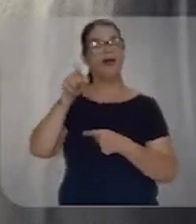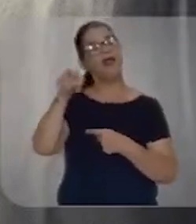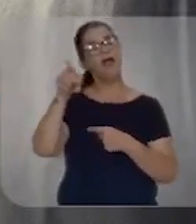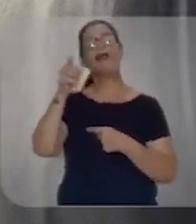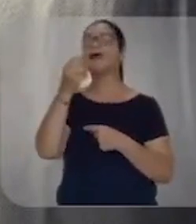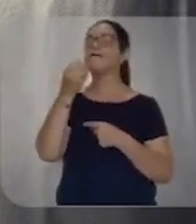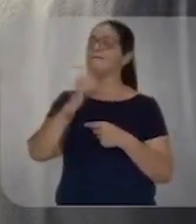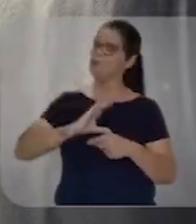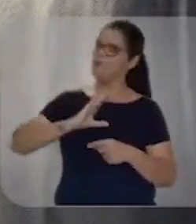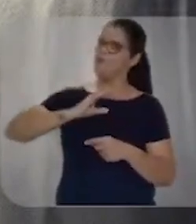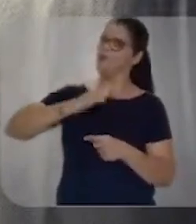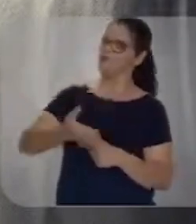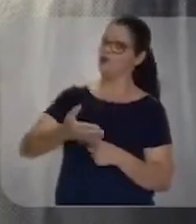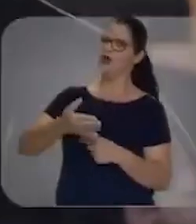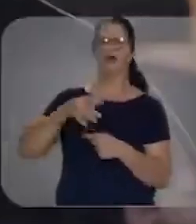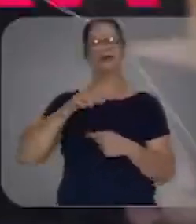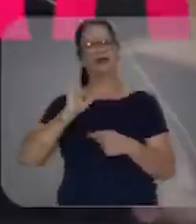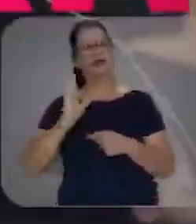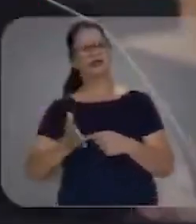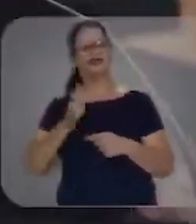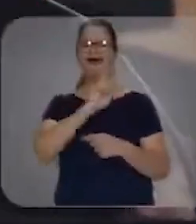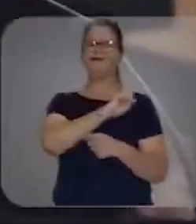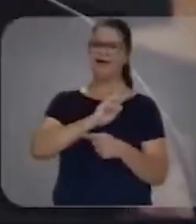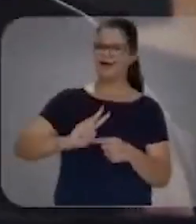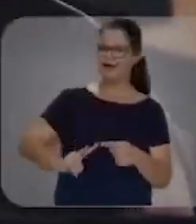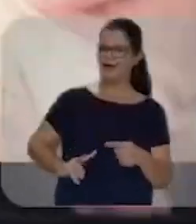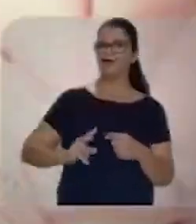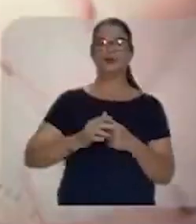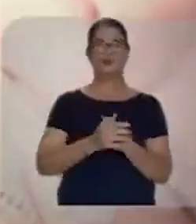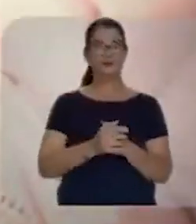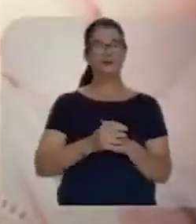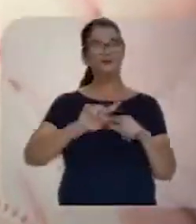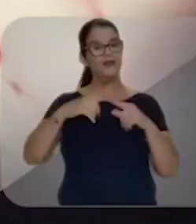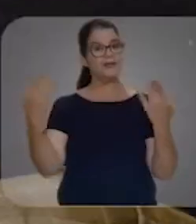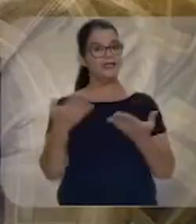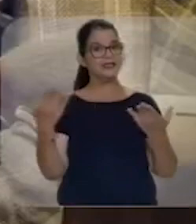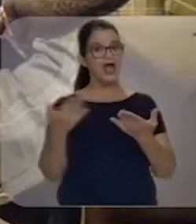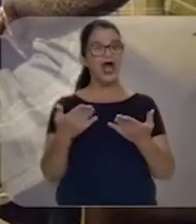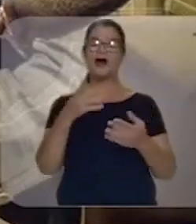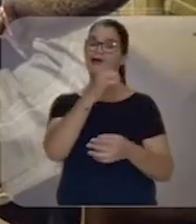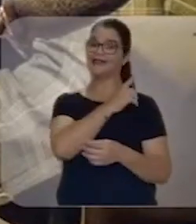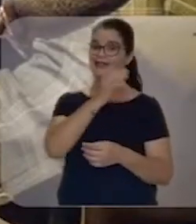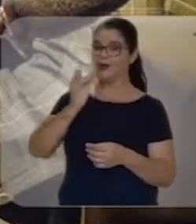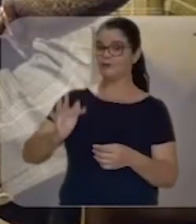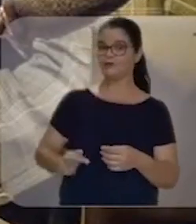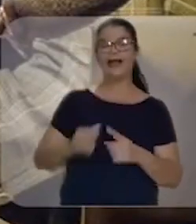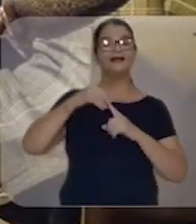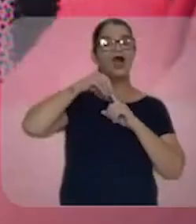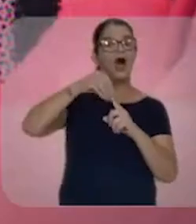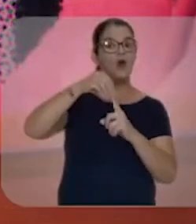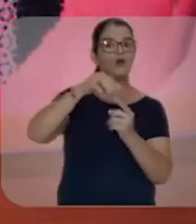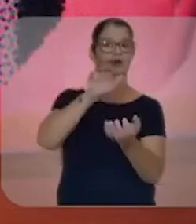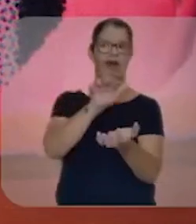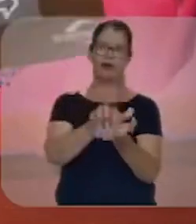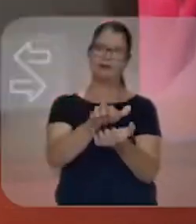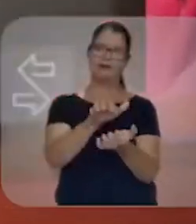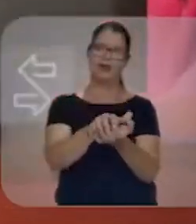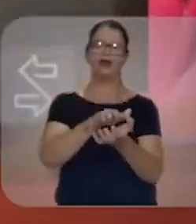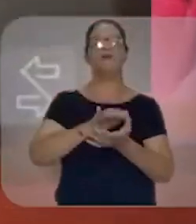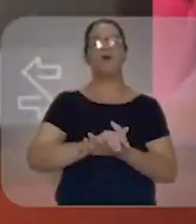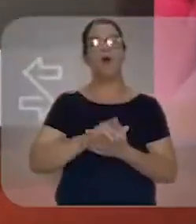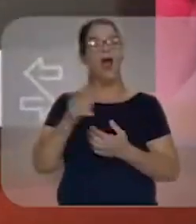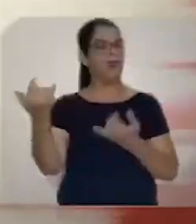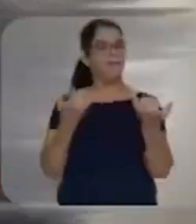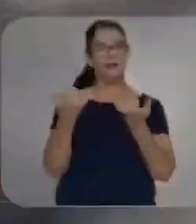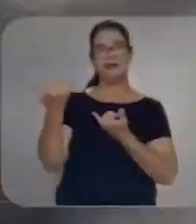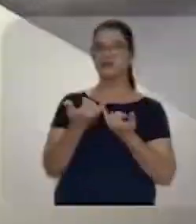Ela é muito corajosa. Ela já foi vereadora, mas agora é deputada federal, a única do Pernambuco.